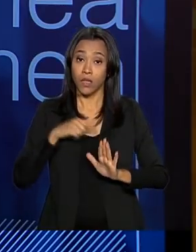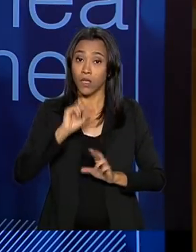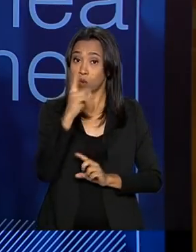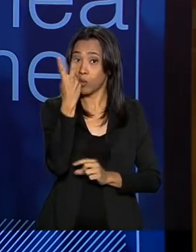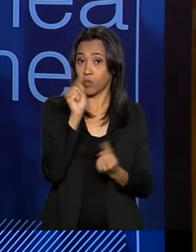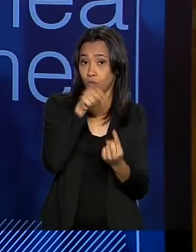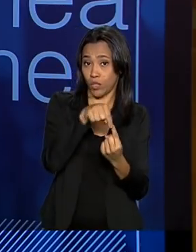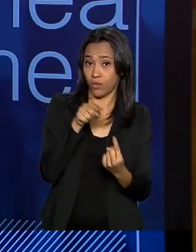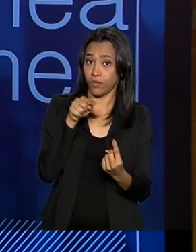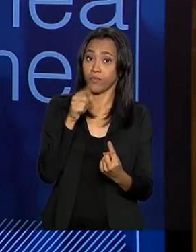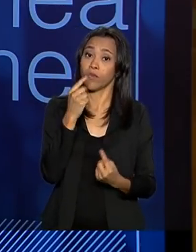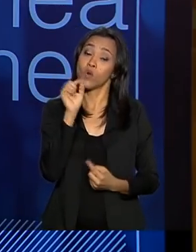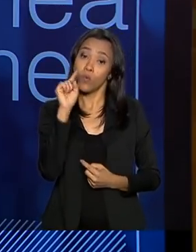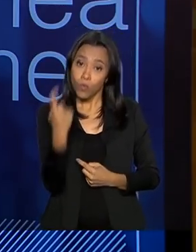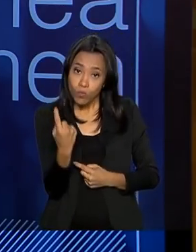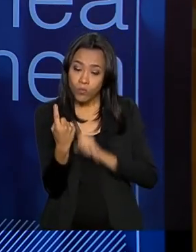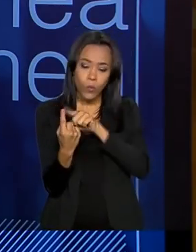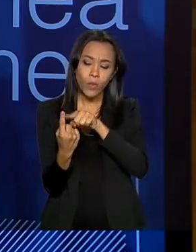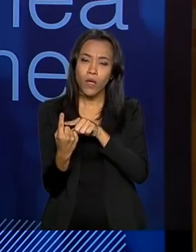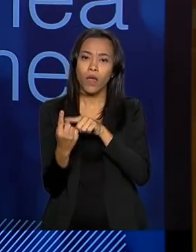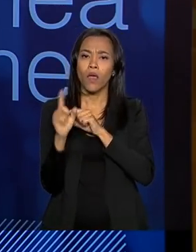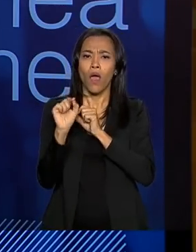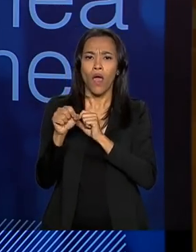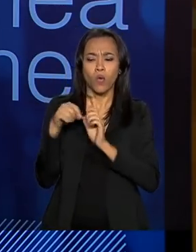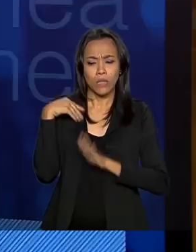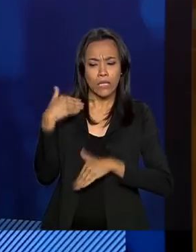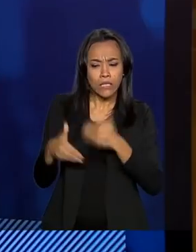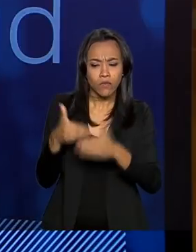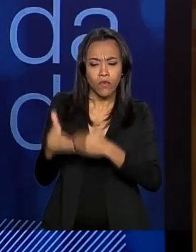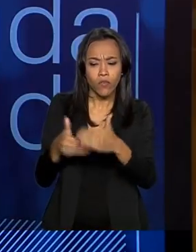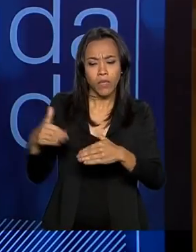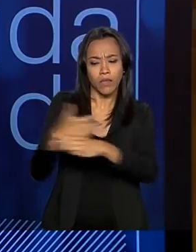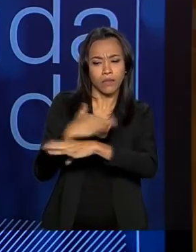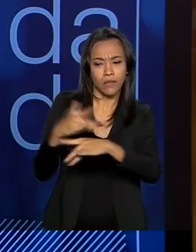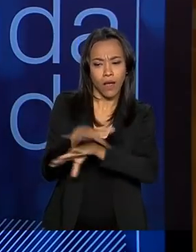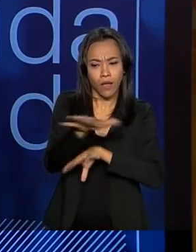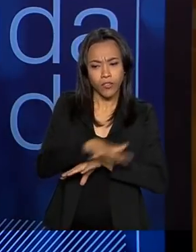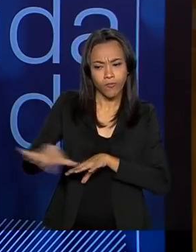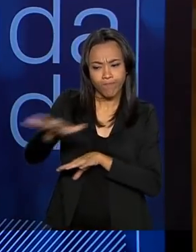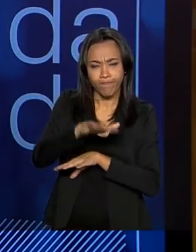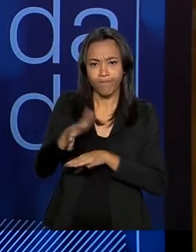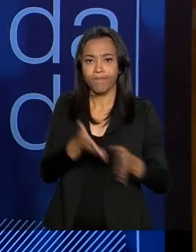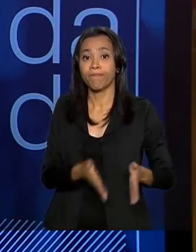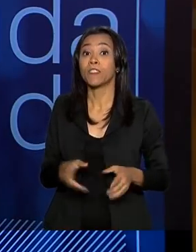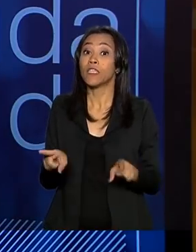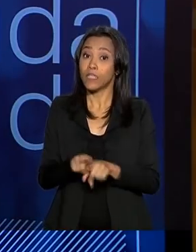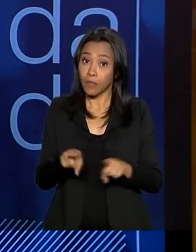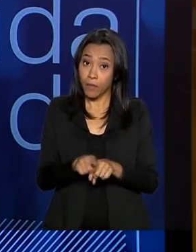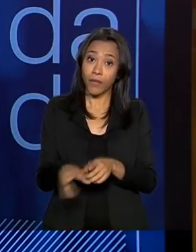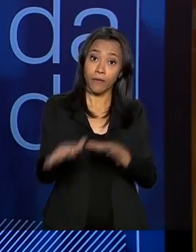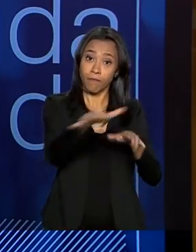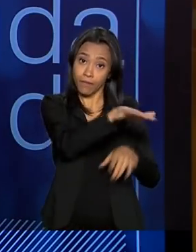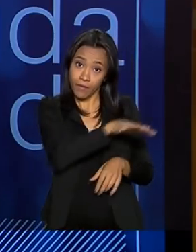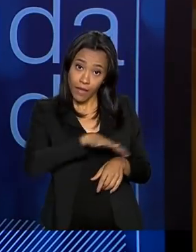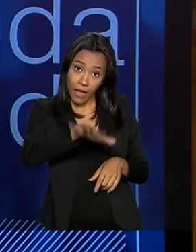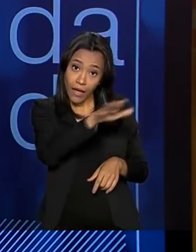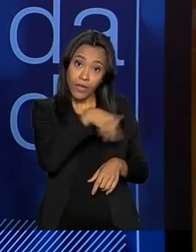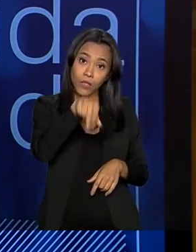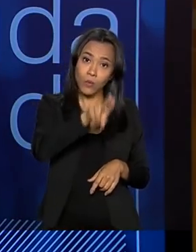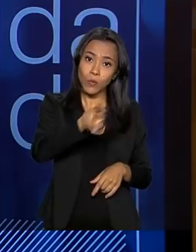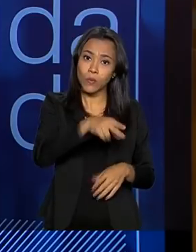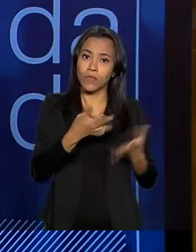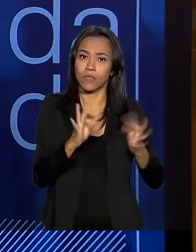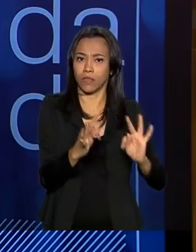objetivos. Um, o desenvolvimento propriamente dito, desenvolvimento urbano propriamente dito, e também o desenvolvimento e modernização